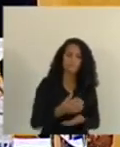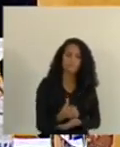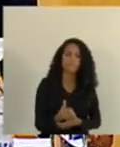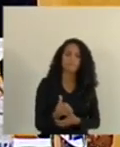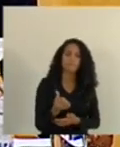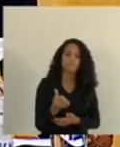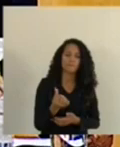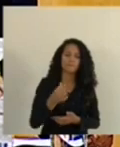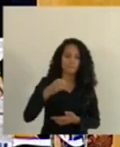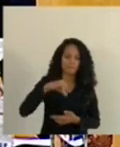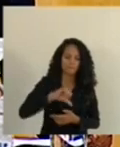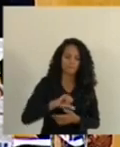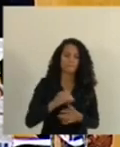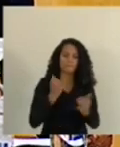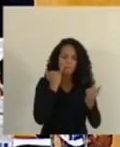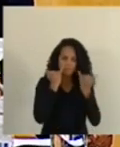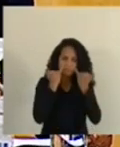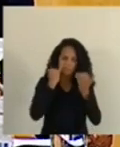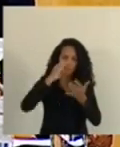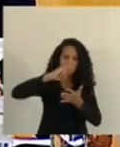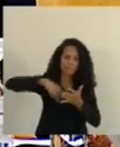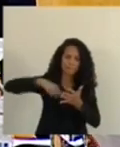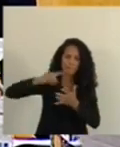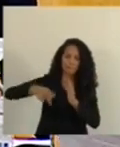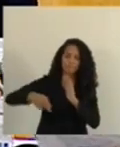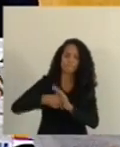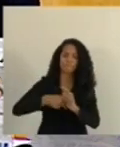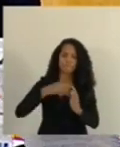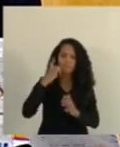requerimento de informação do deputado Capitão Assunção.